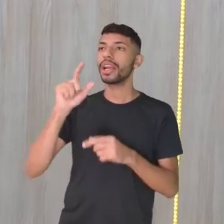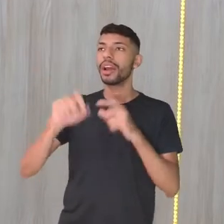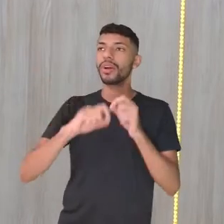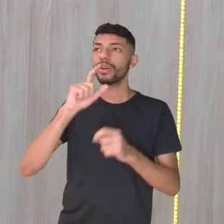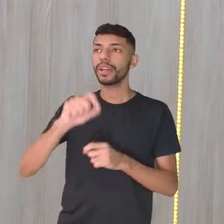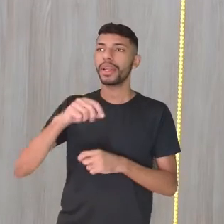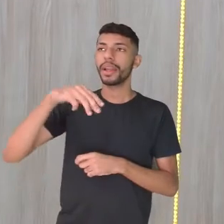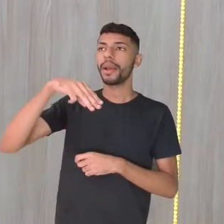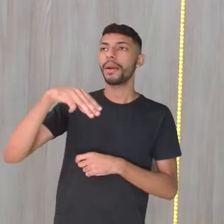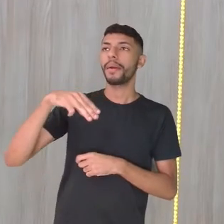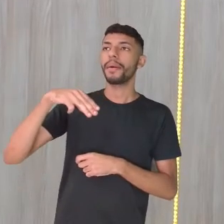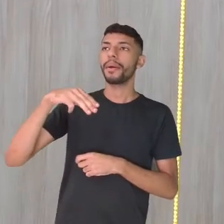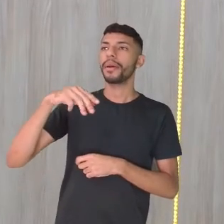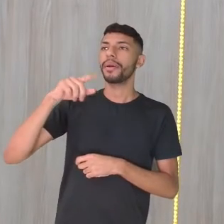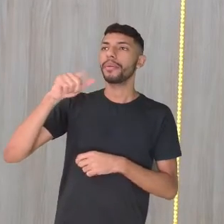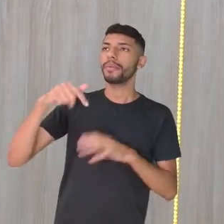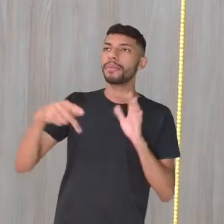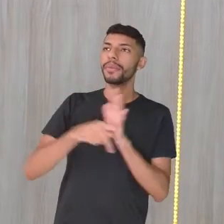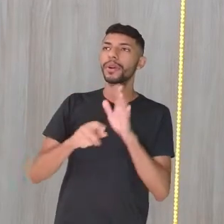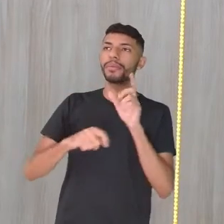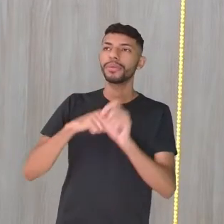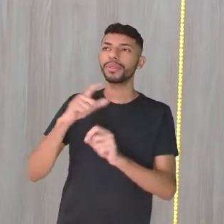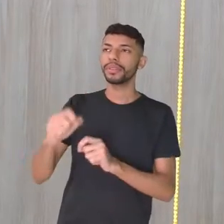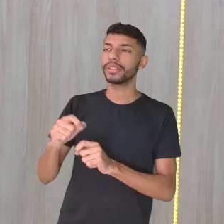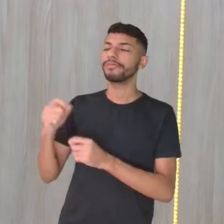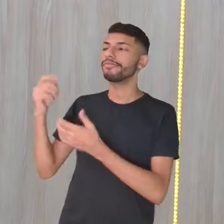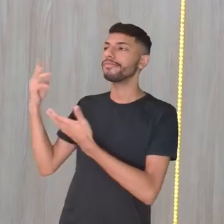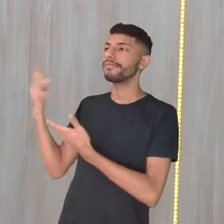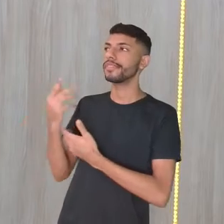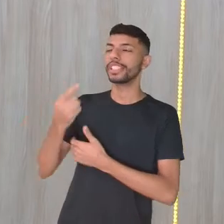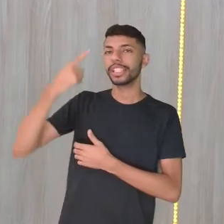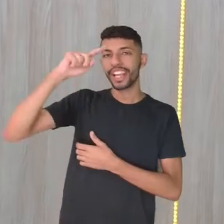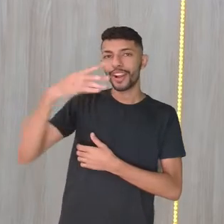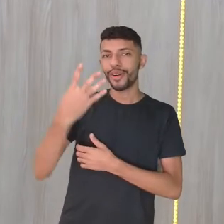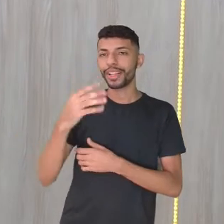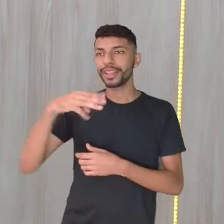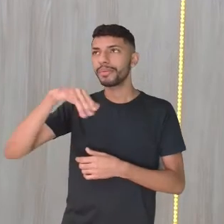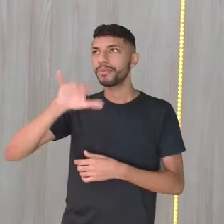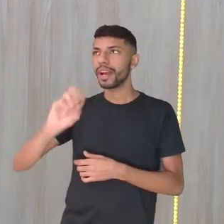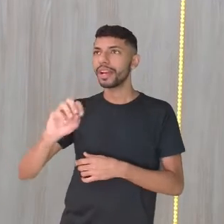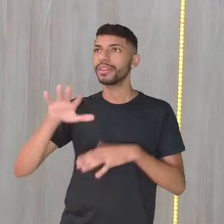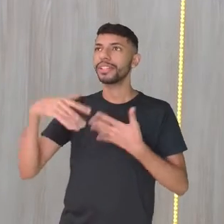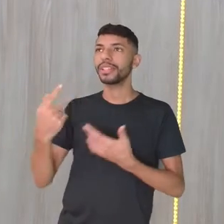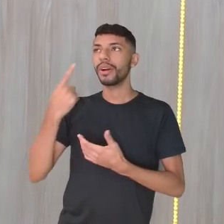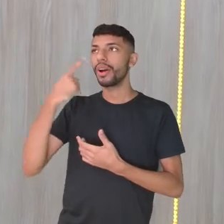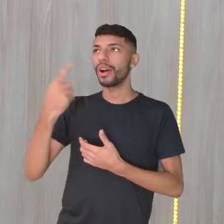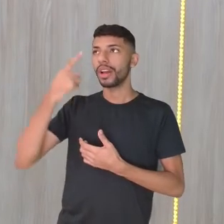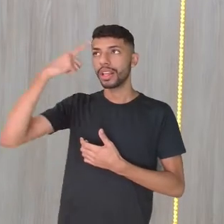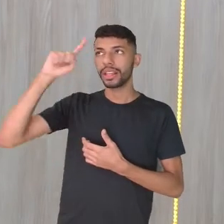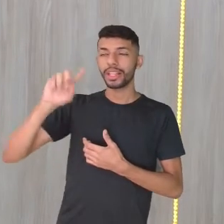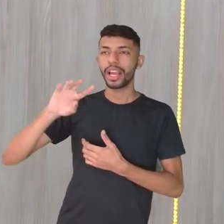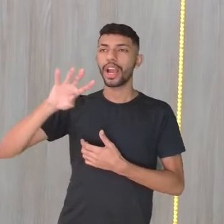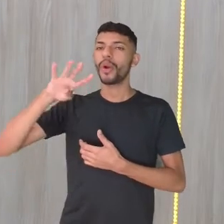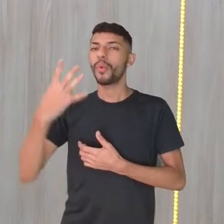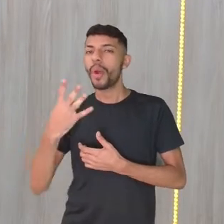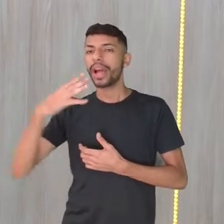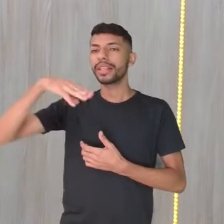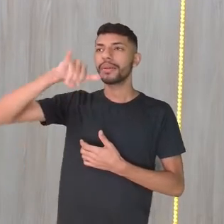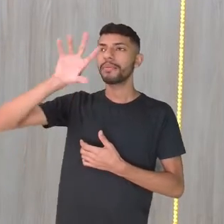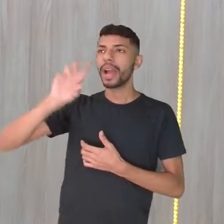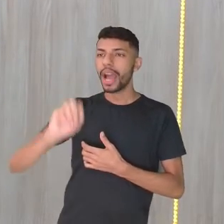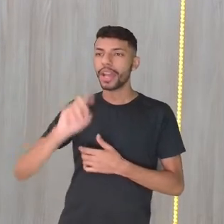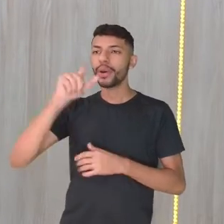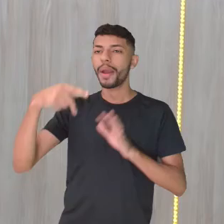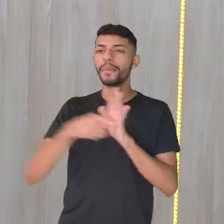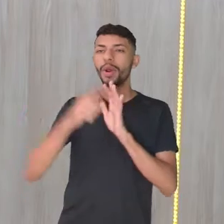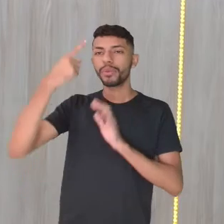maio se comemora o dia dos nerds, tá? Tem também o dia dos geeks também, que são